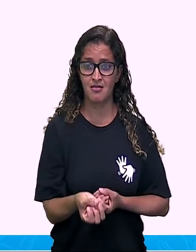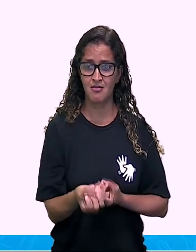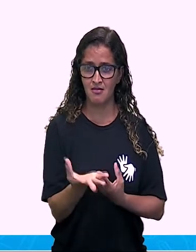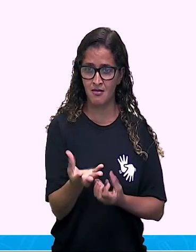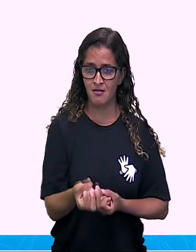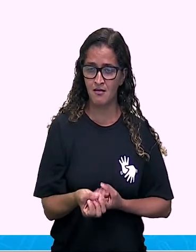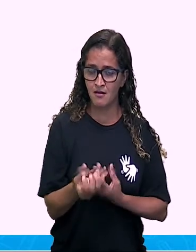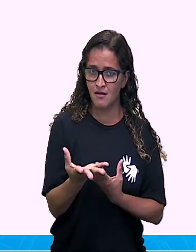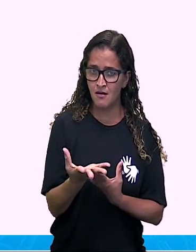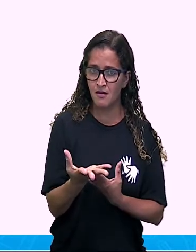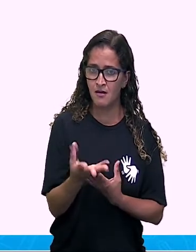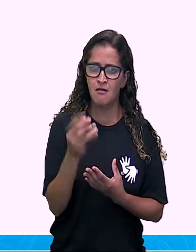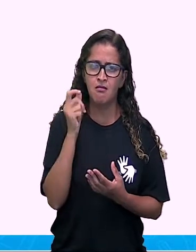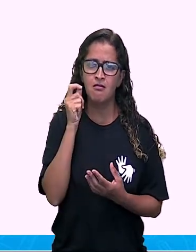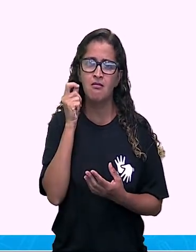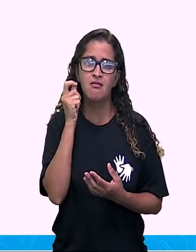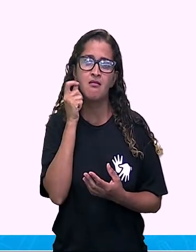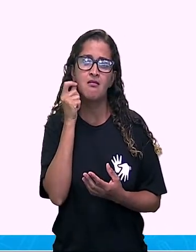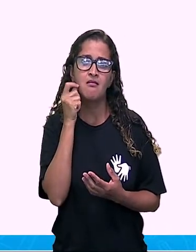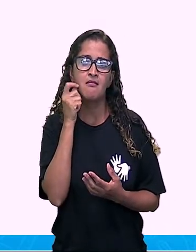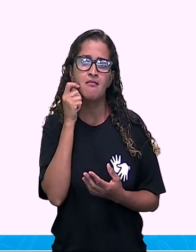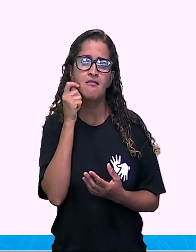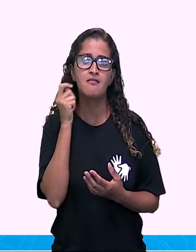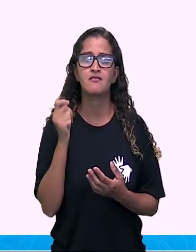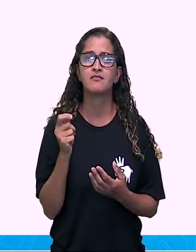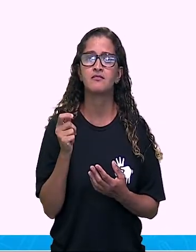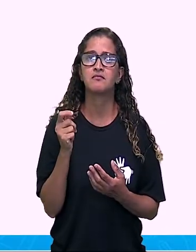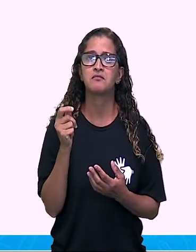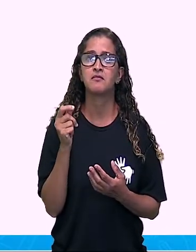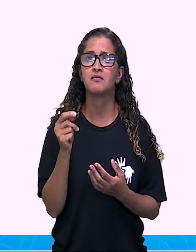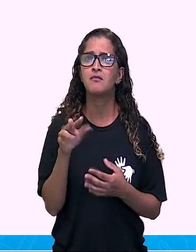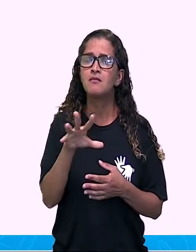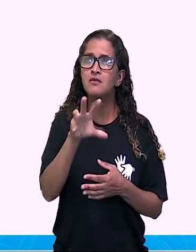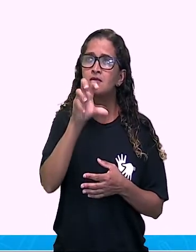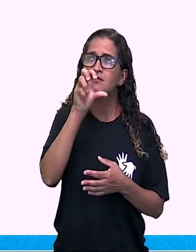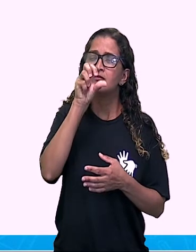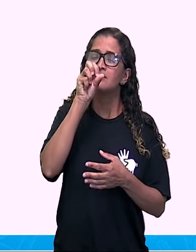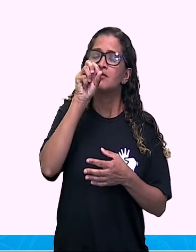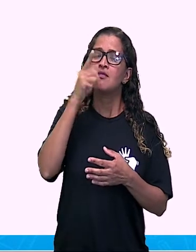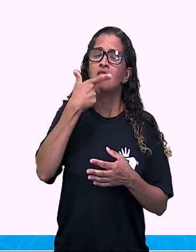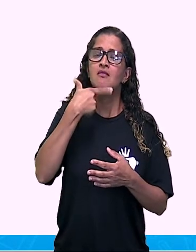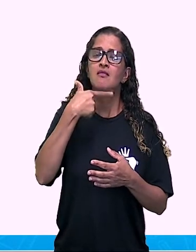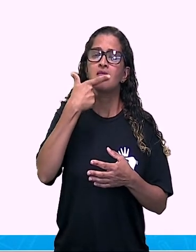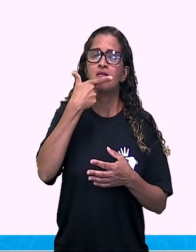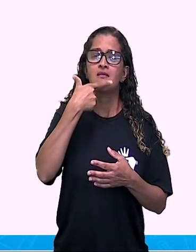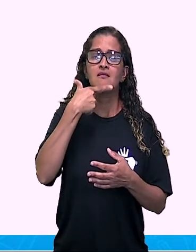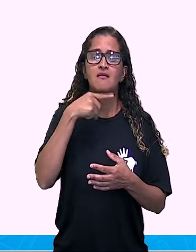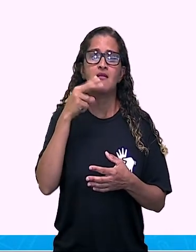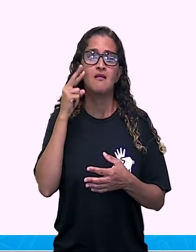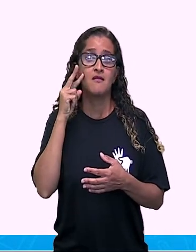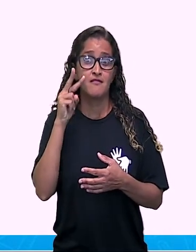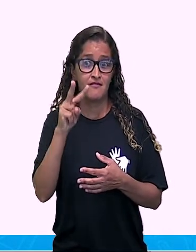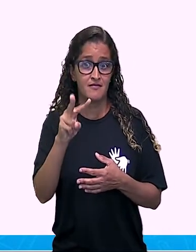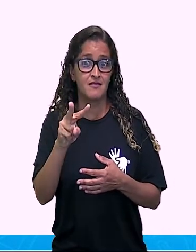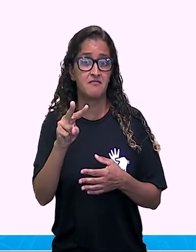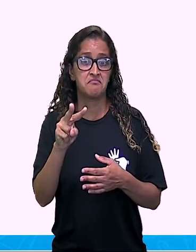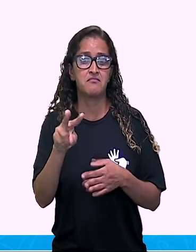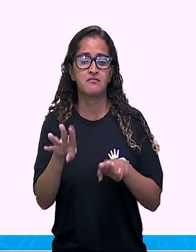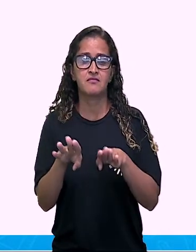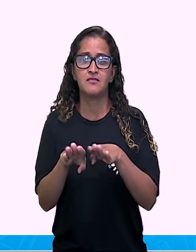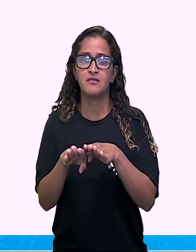ele sentiu o cheiro do queijo e ele viu o queijo. Então, ele